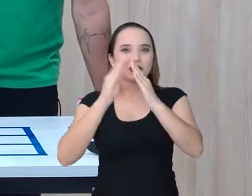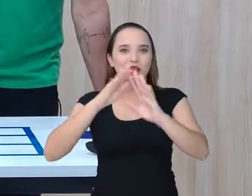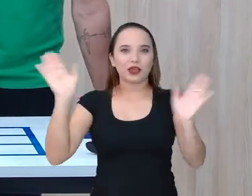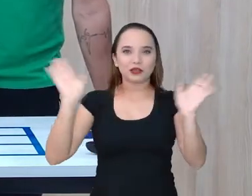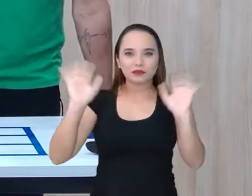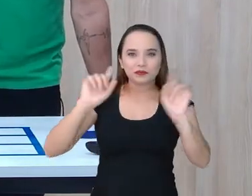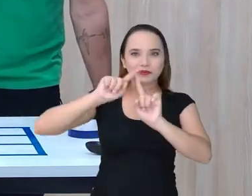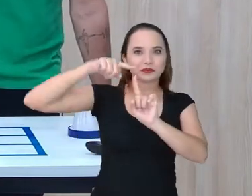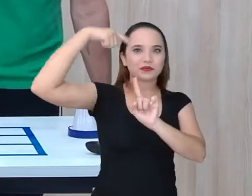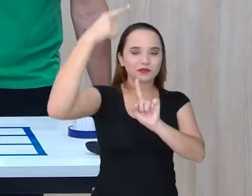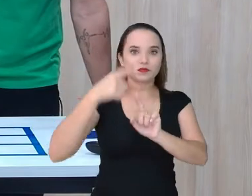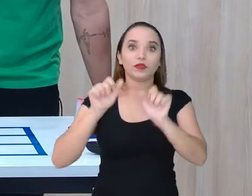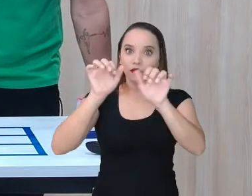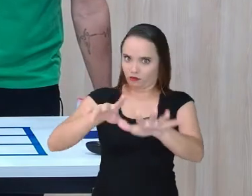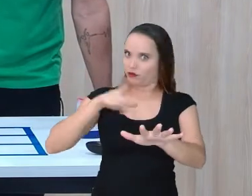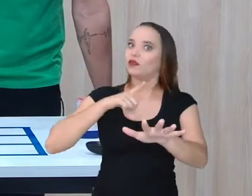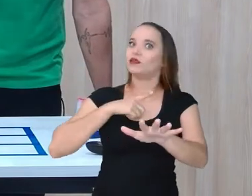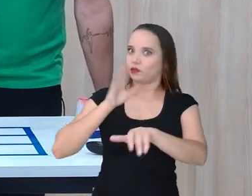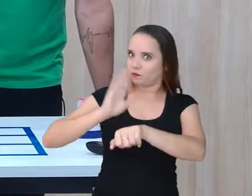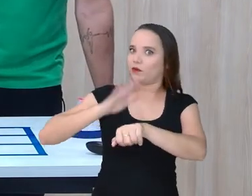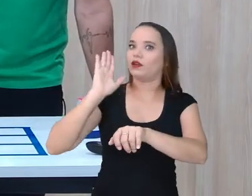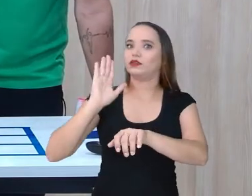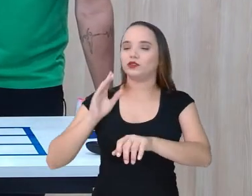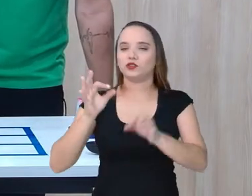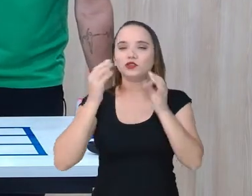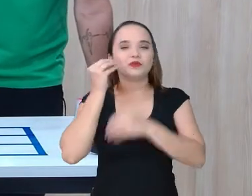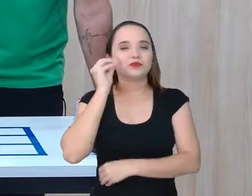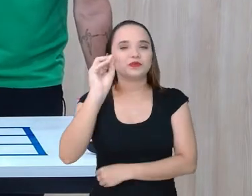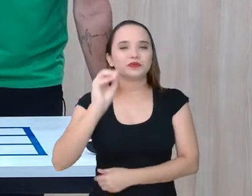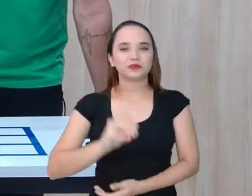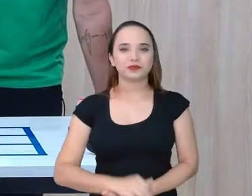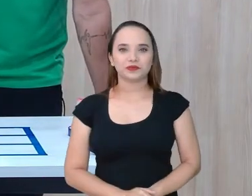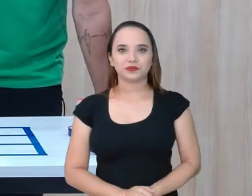a próxima. E fiquem aí que tem mais aula hoje, viu? Tem mais aula.